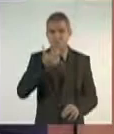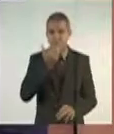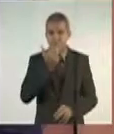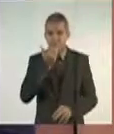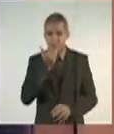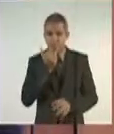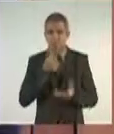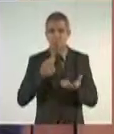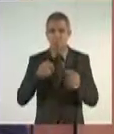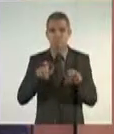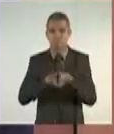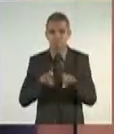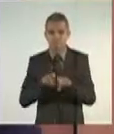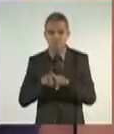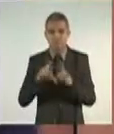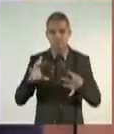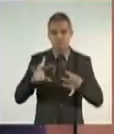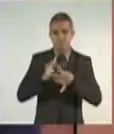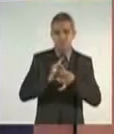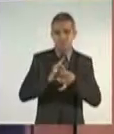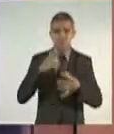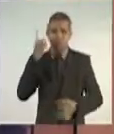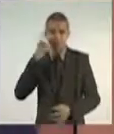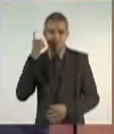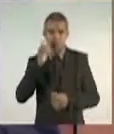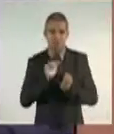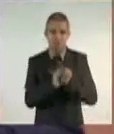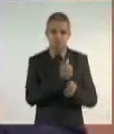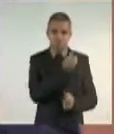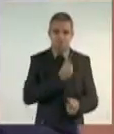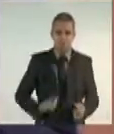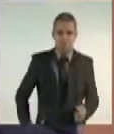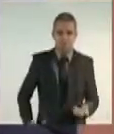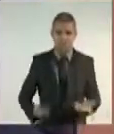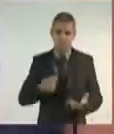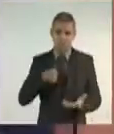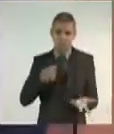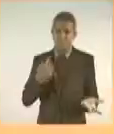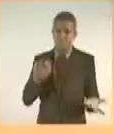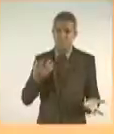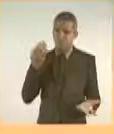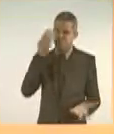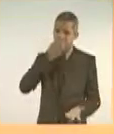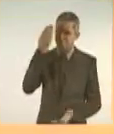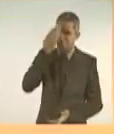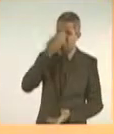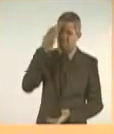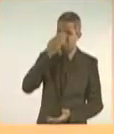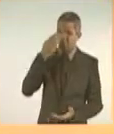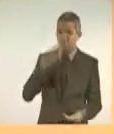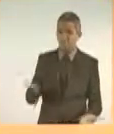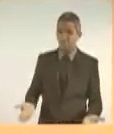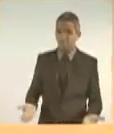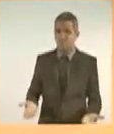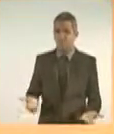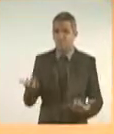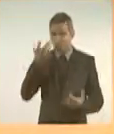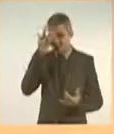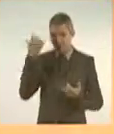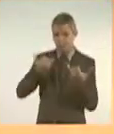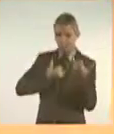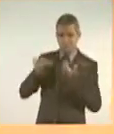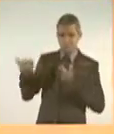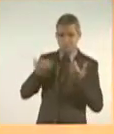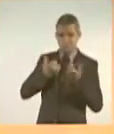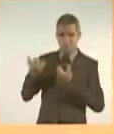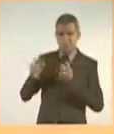os deputados com o governo, deputado Alexandre, eu não estou vendo. Aliás, as informações que chegam a nós,